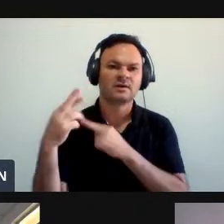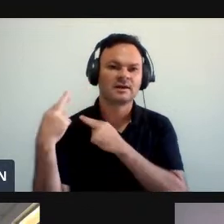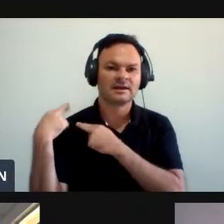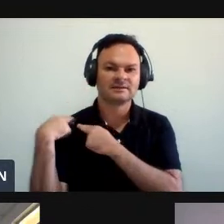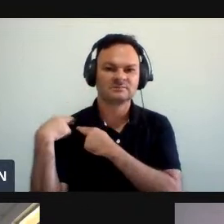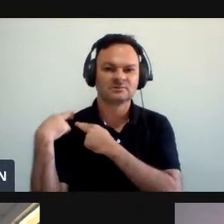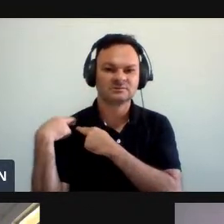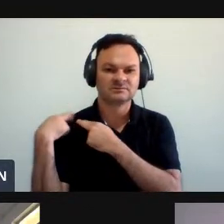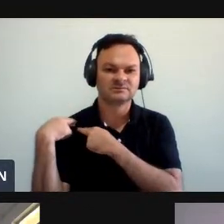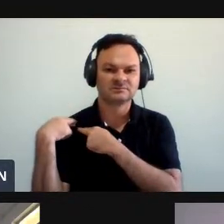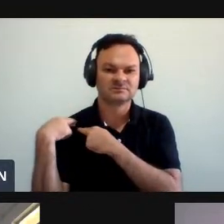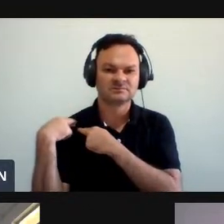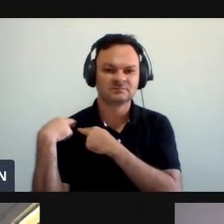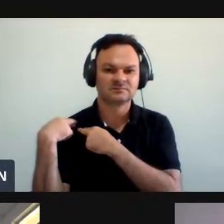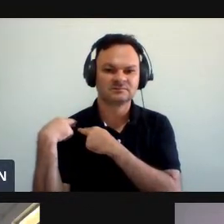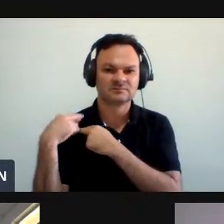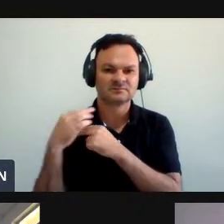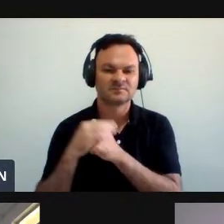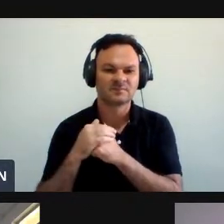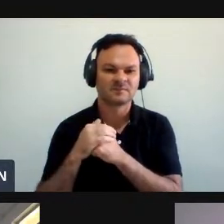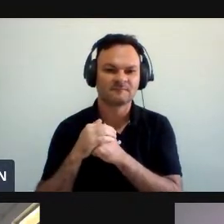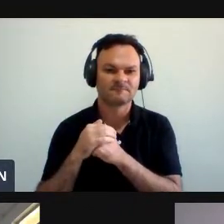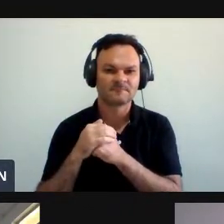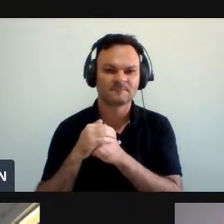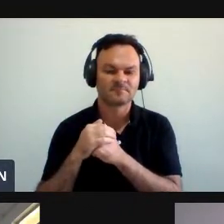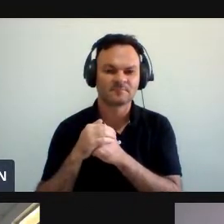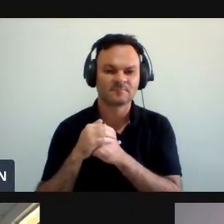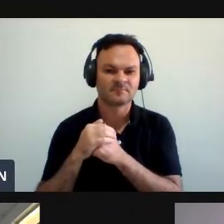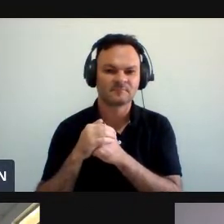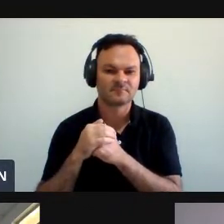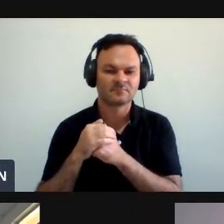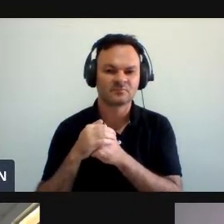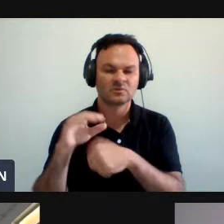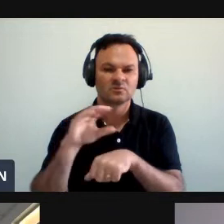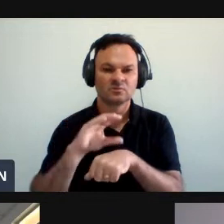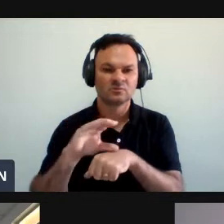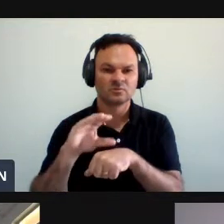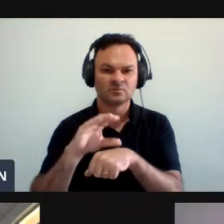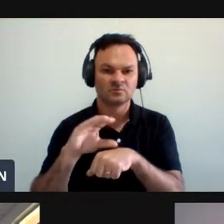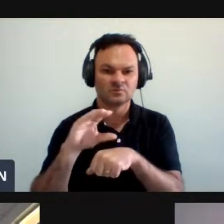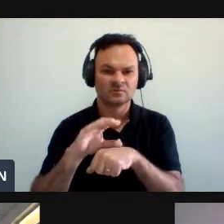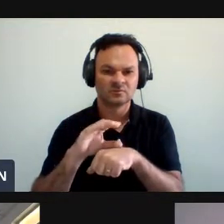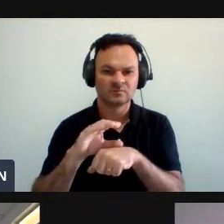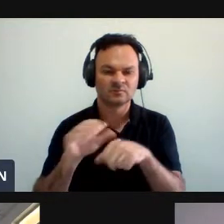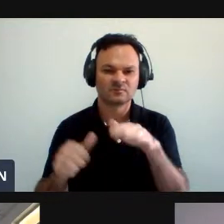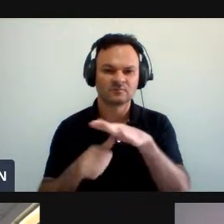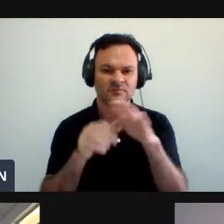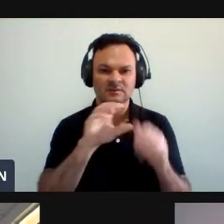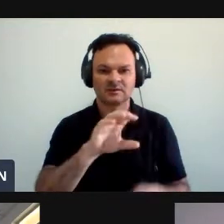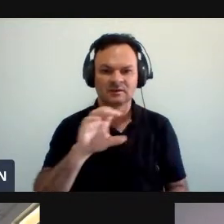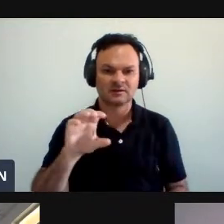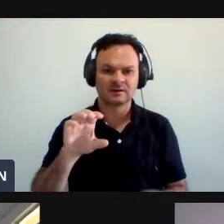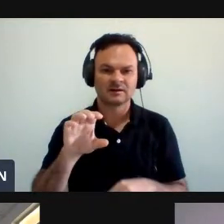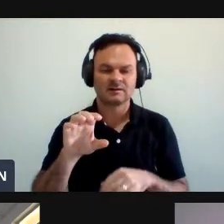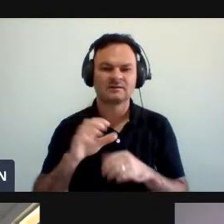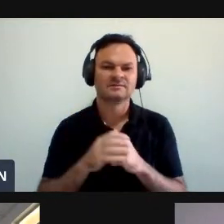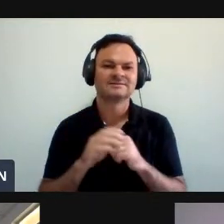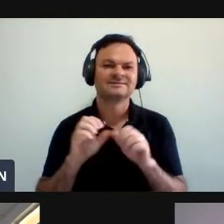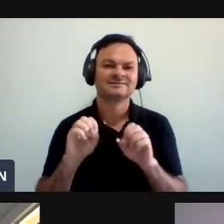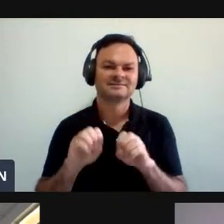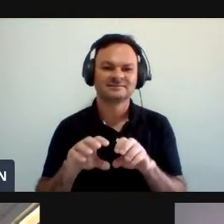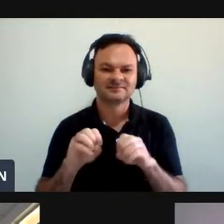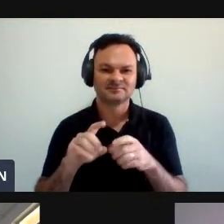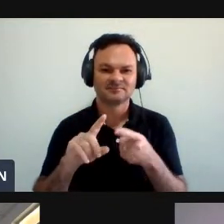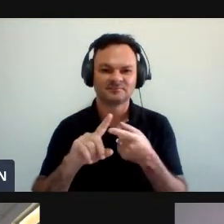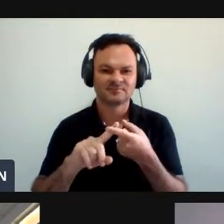Cargos Da pró-reitoria de graduação Em nome de quem Também saudamos A